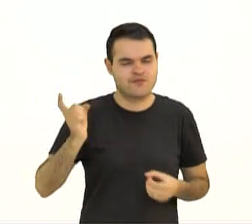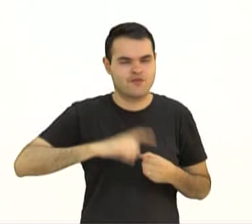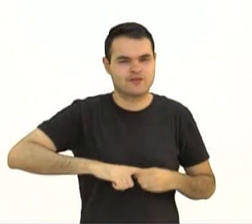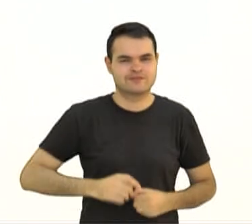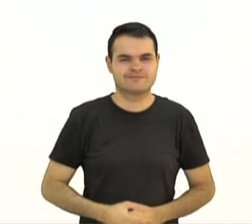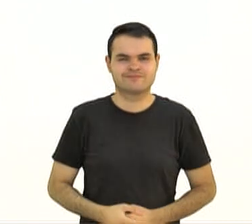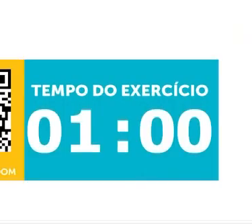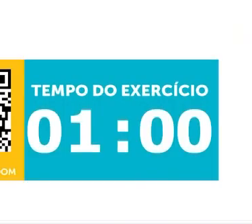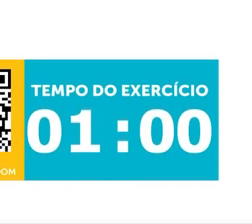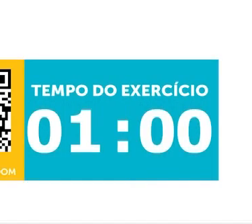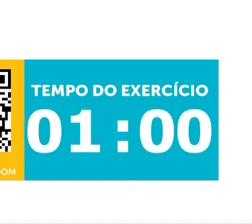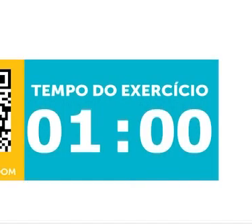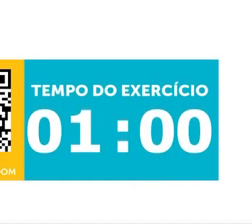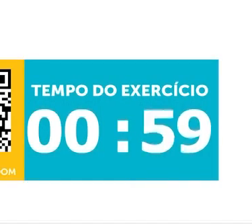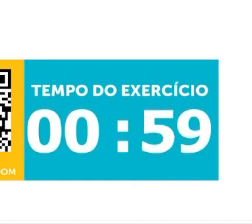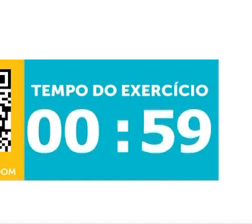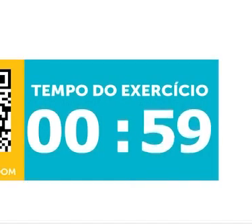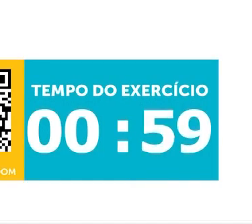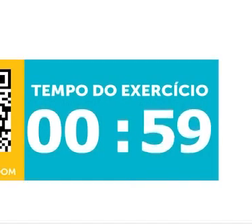voltamos.